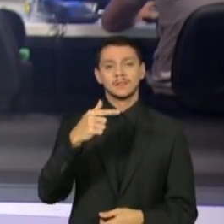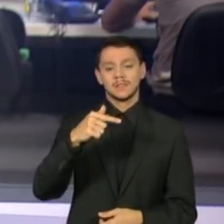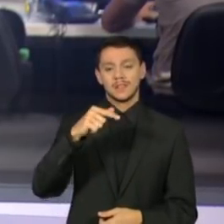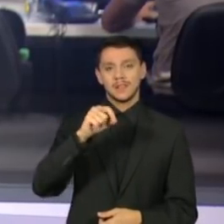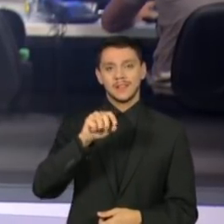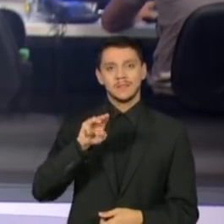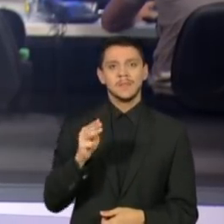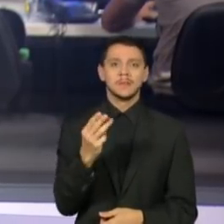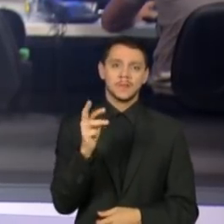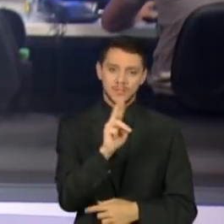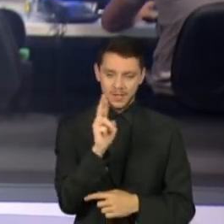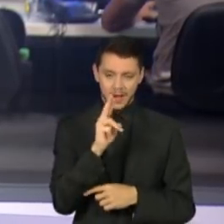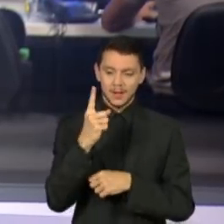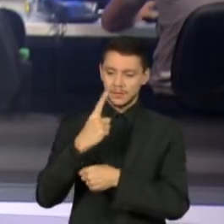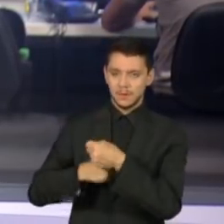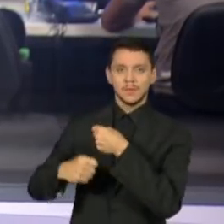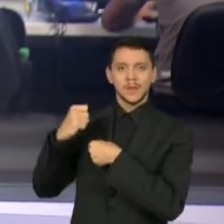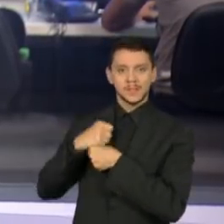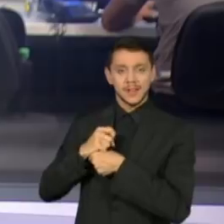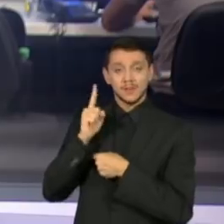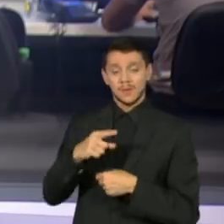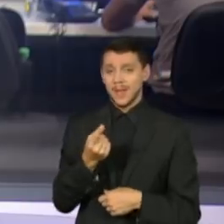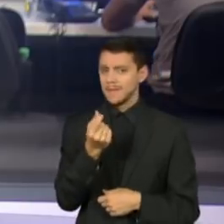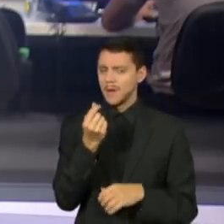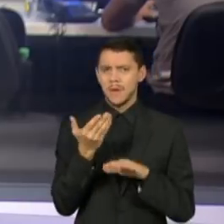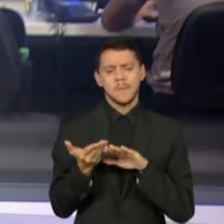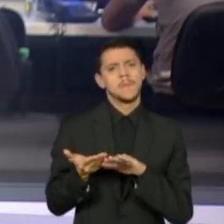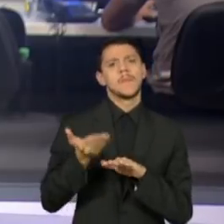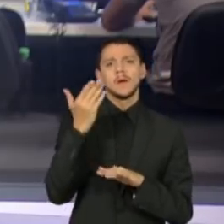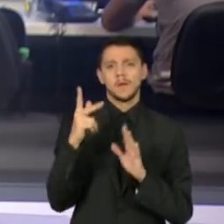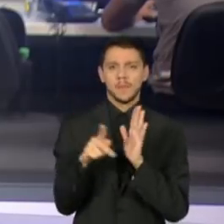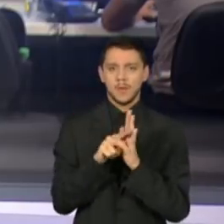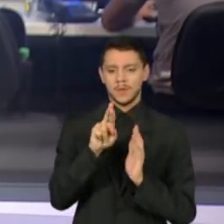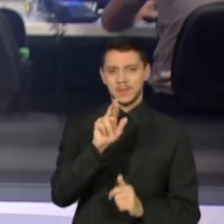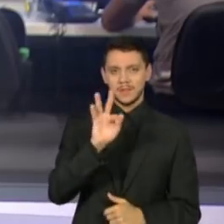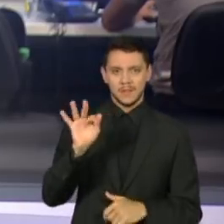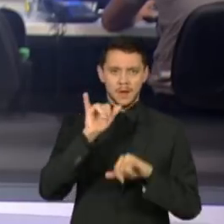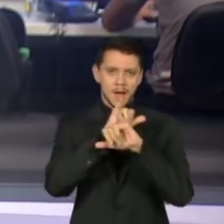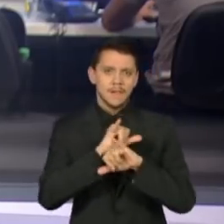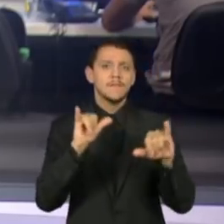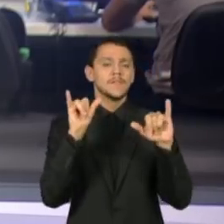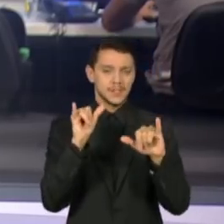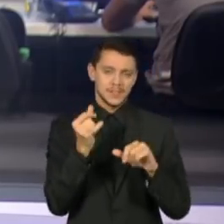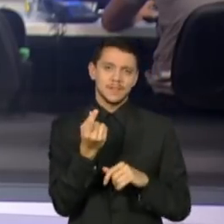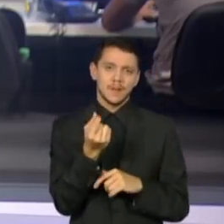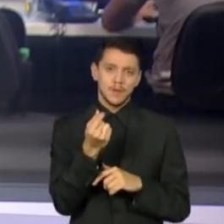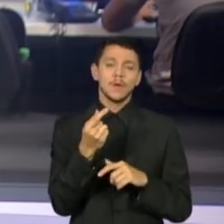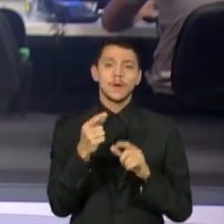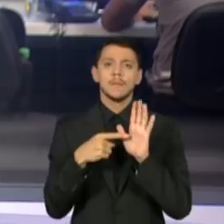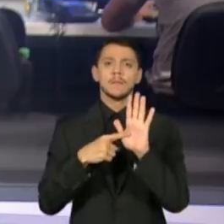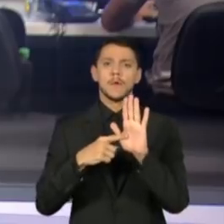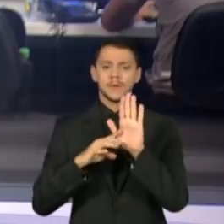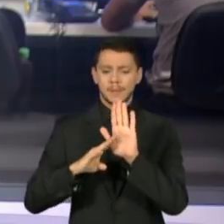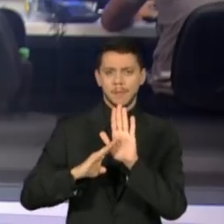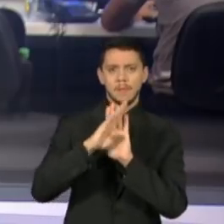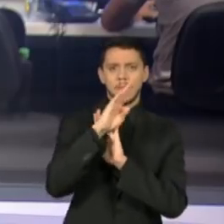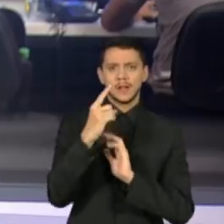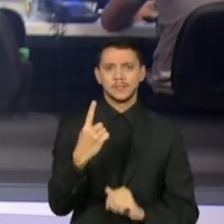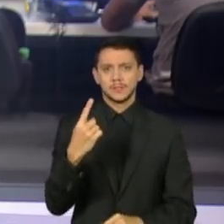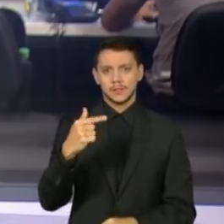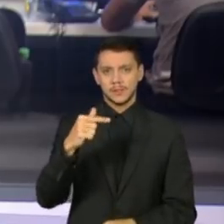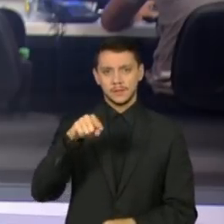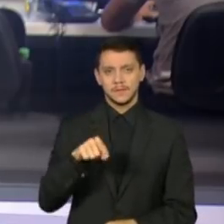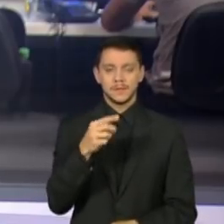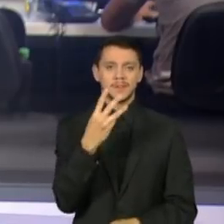o maior valor desde que a Receita Federal divulga o resultado e representa um crescimento de 17,3% em